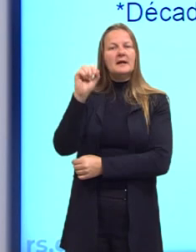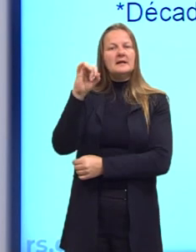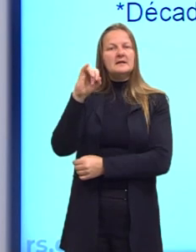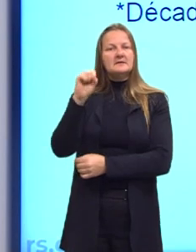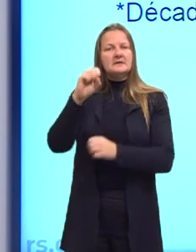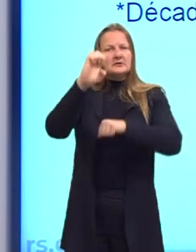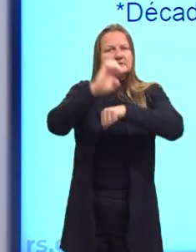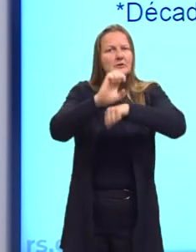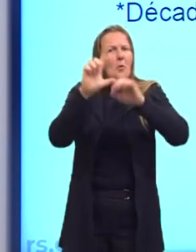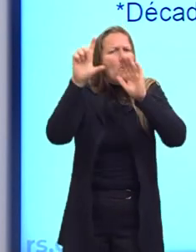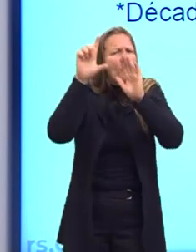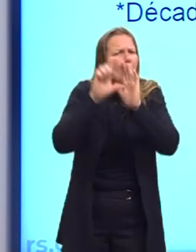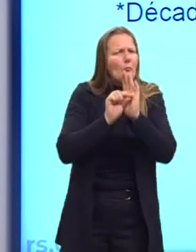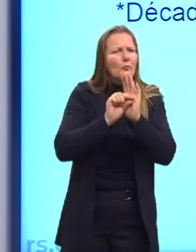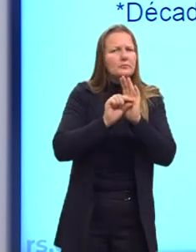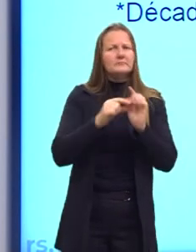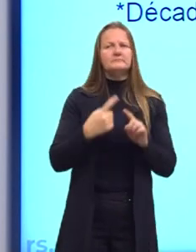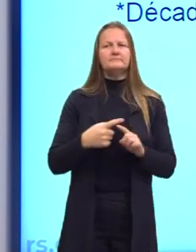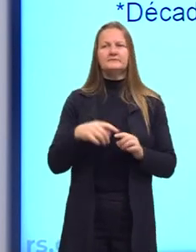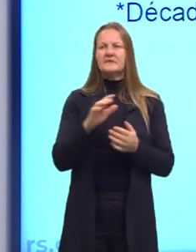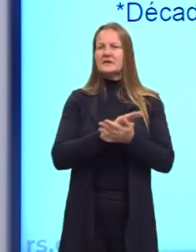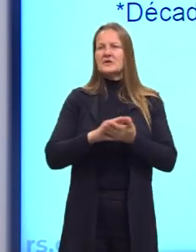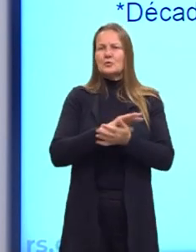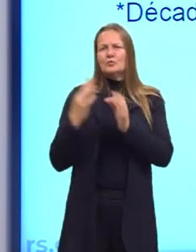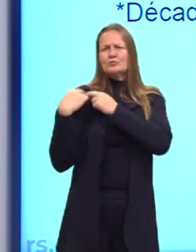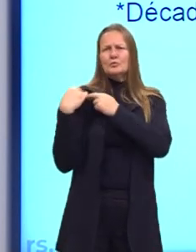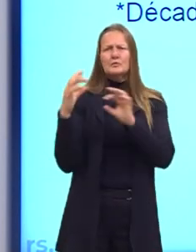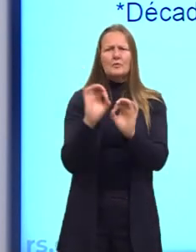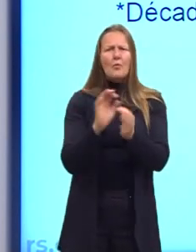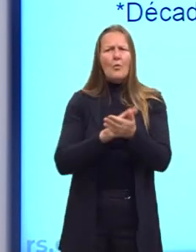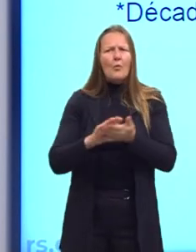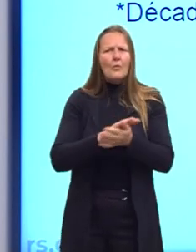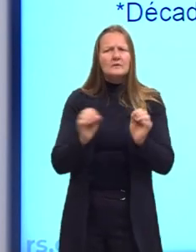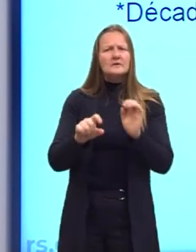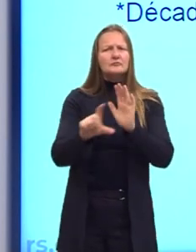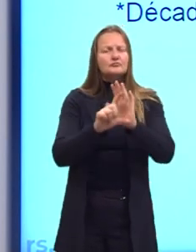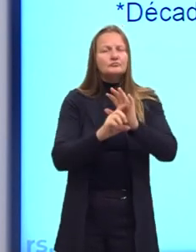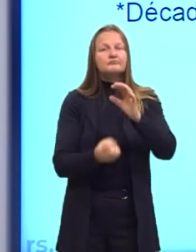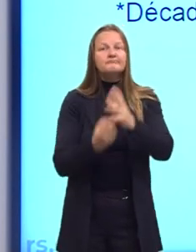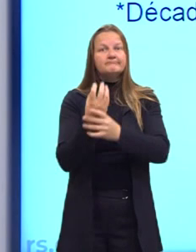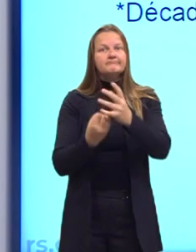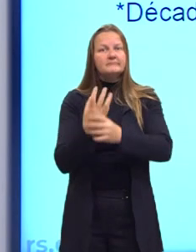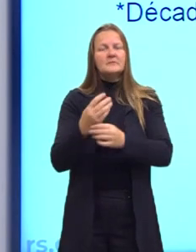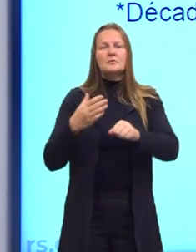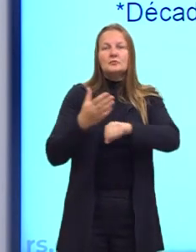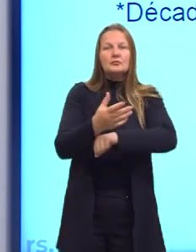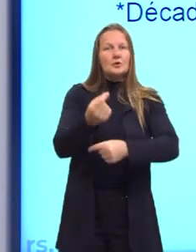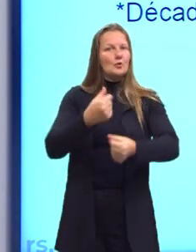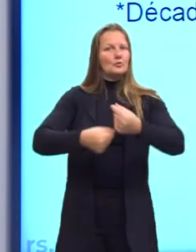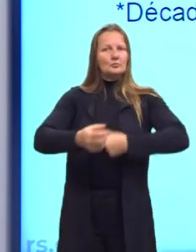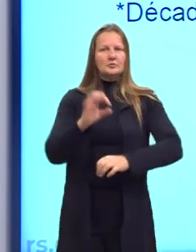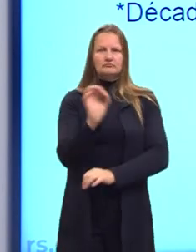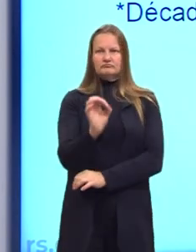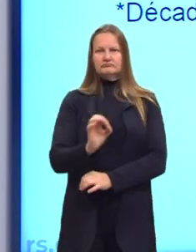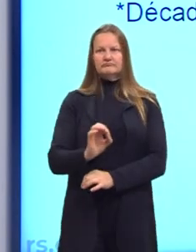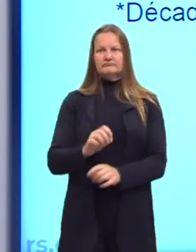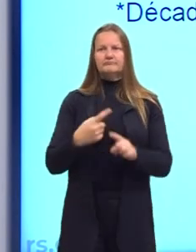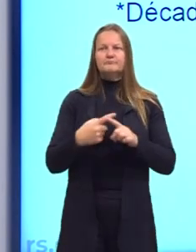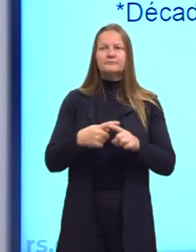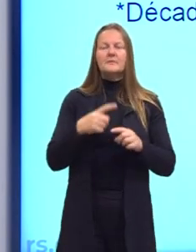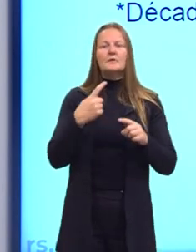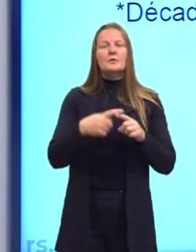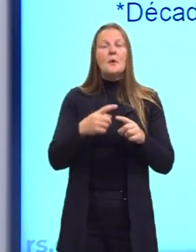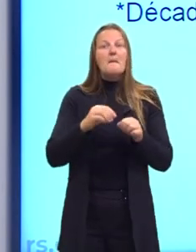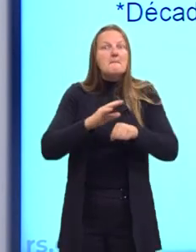liberal que o Estado apenas regre as leis, mas o Estado não intervém na economia. Isso, para